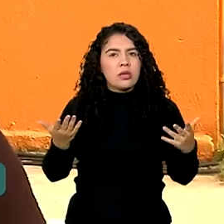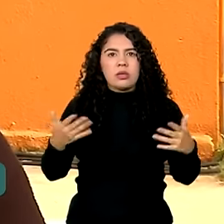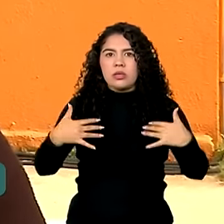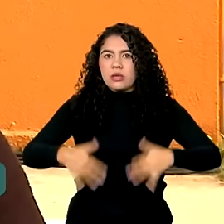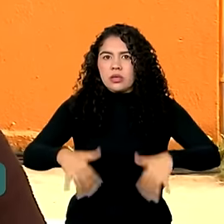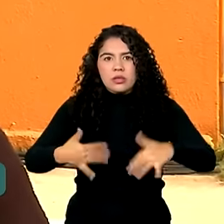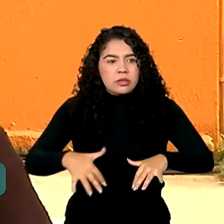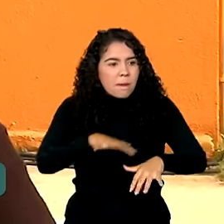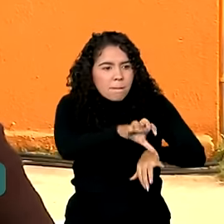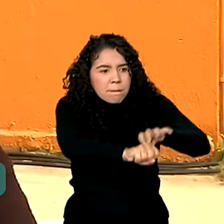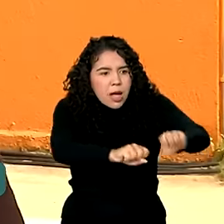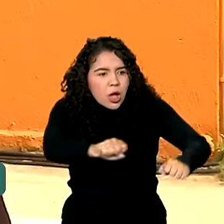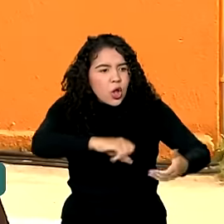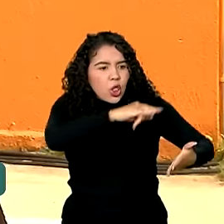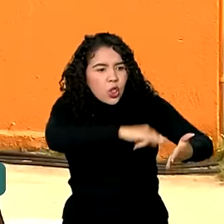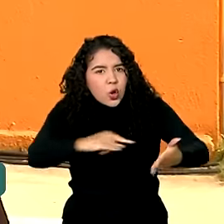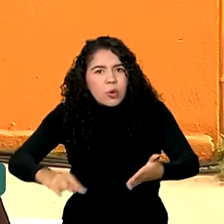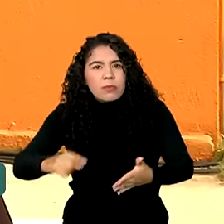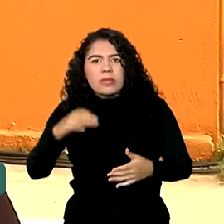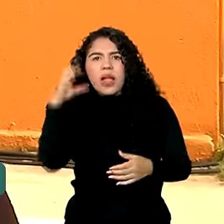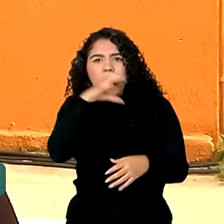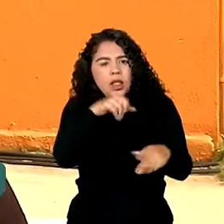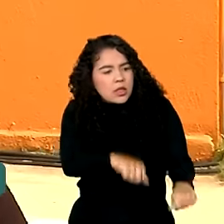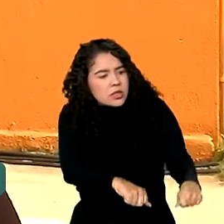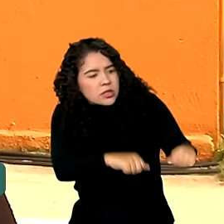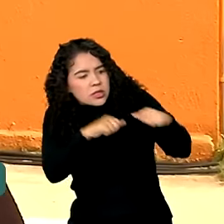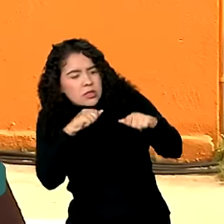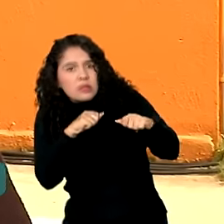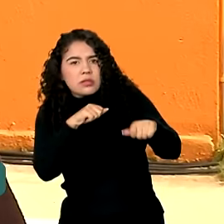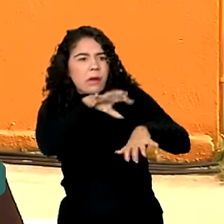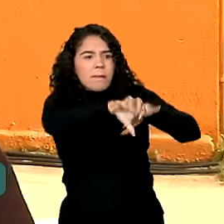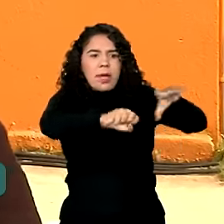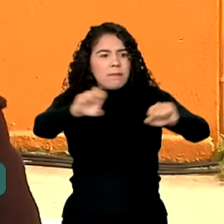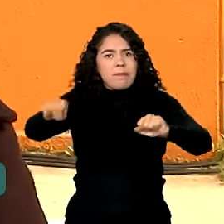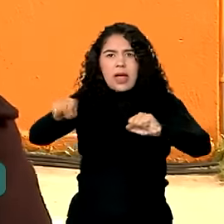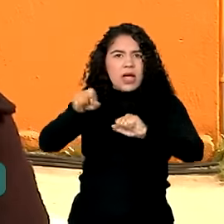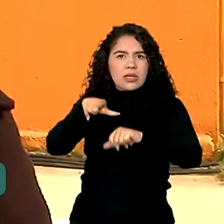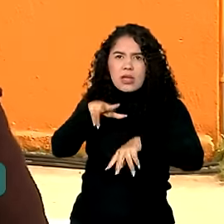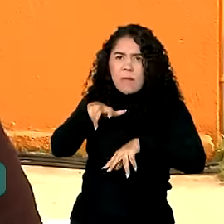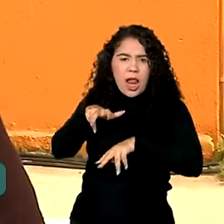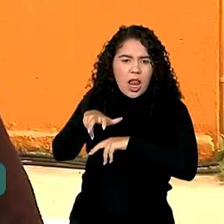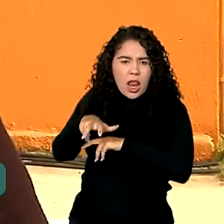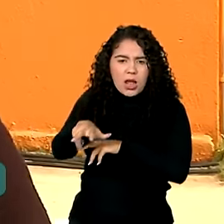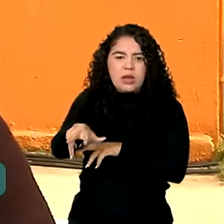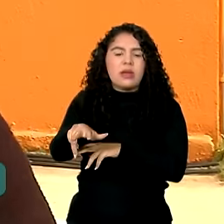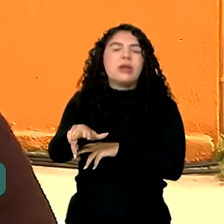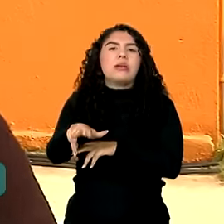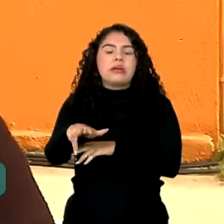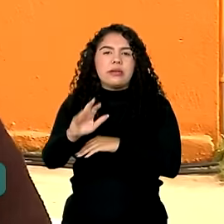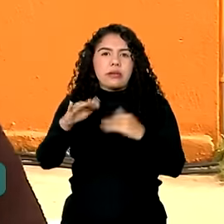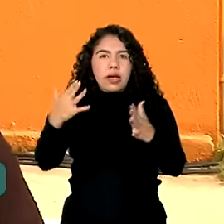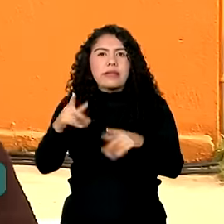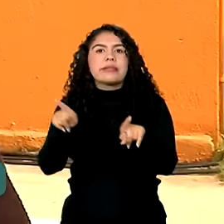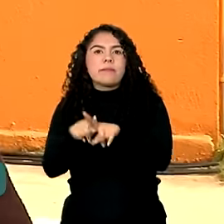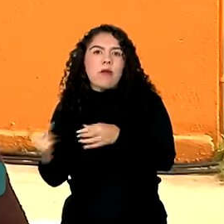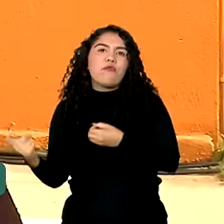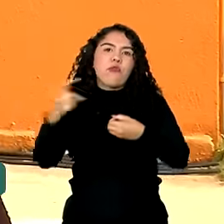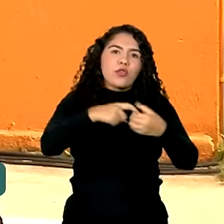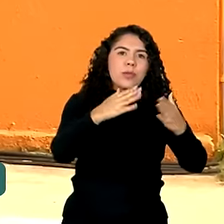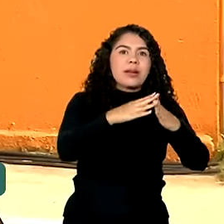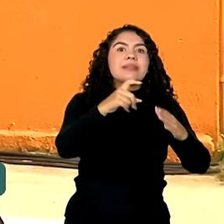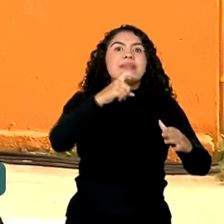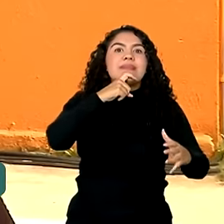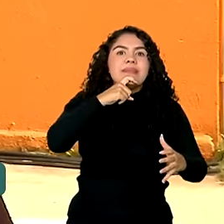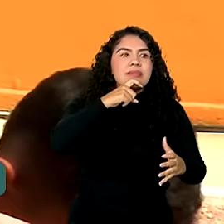documento coberto, algumas coisas que estavam por cima, e saí correndo. Daí ele voltou para casa para pegar a geladeira e saiu com a